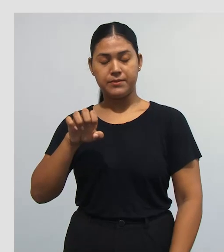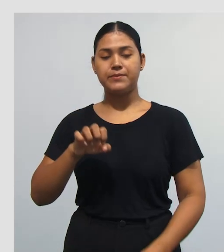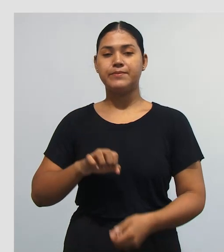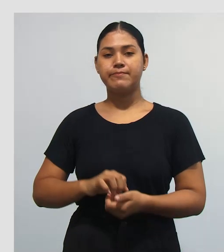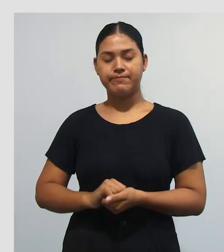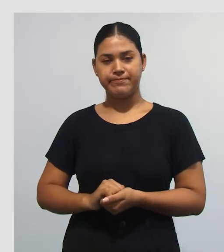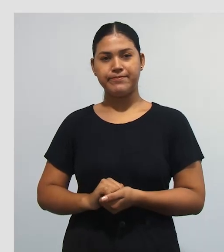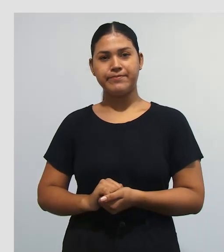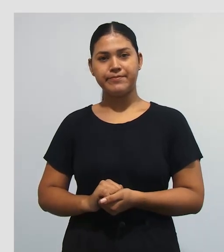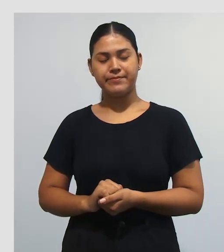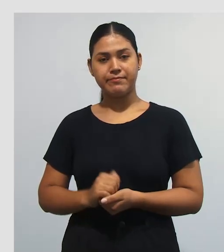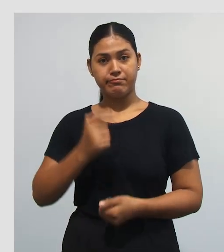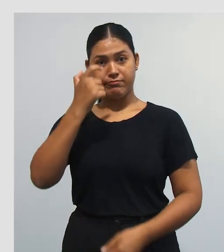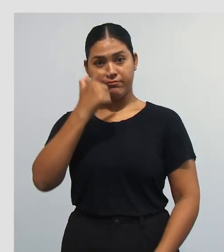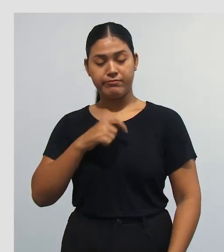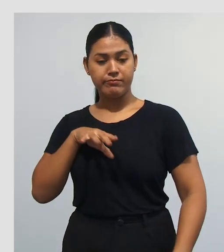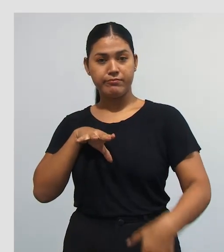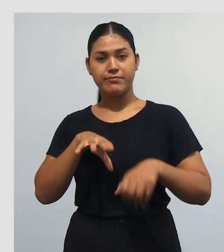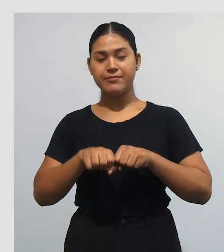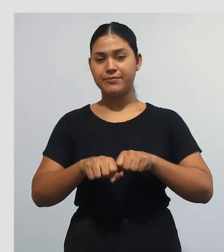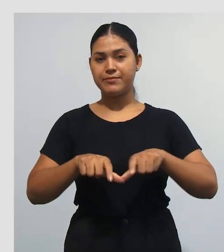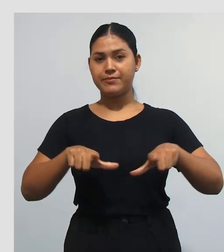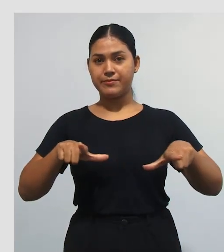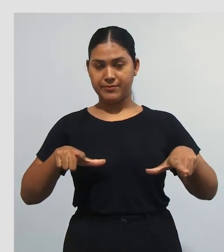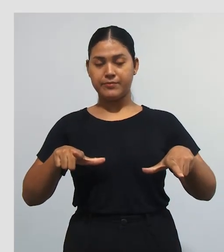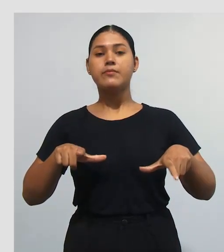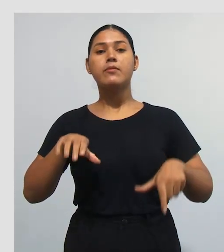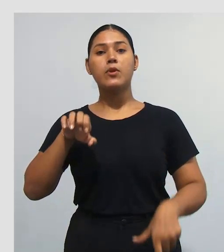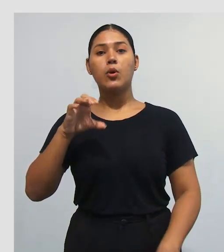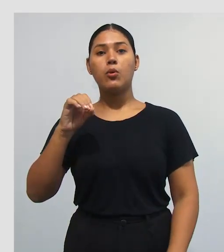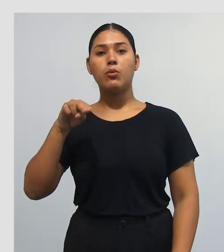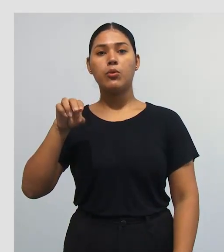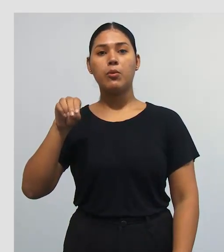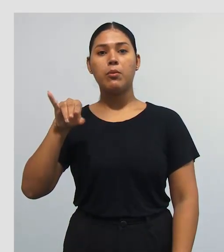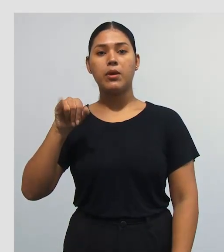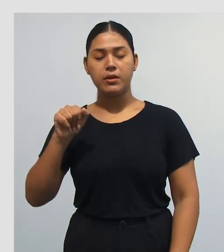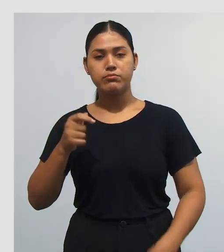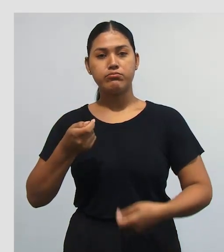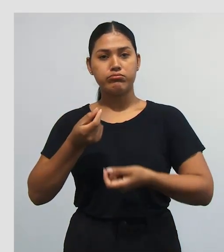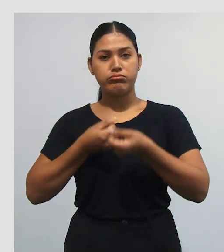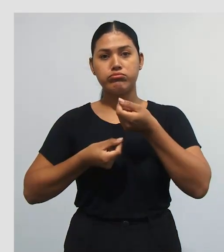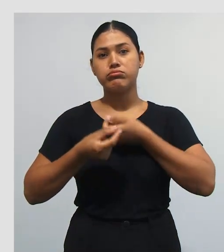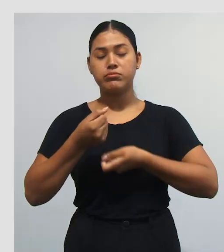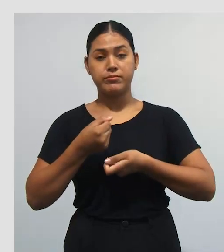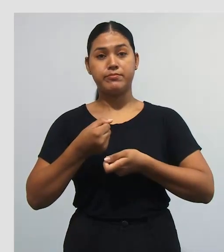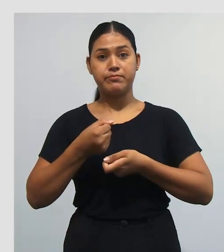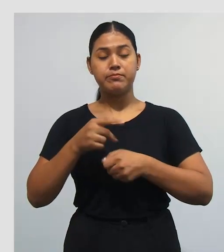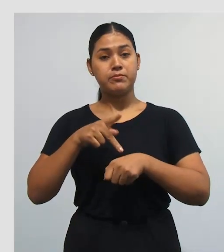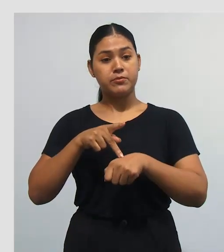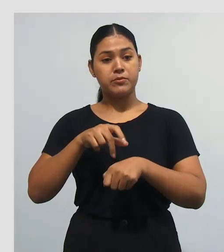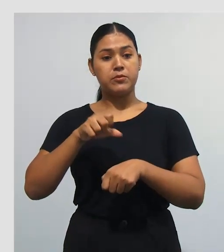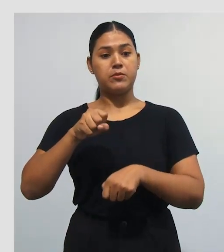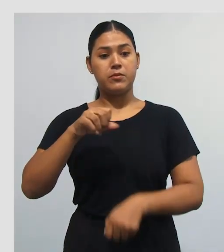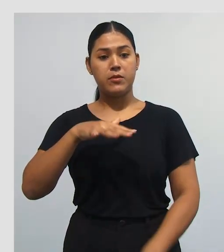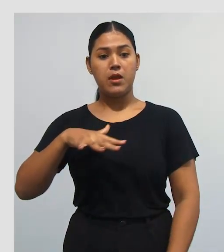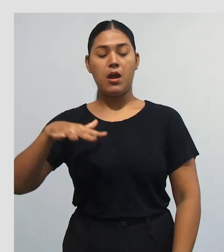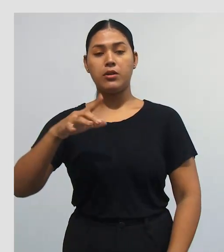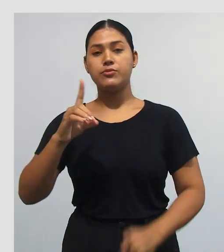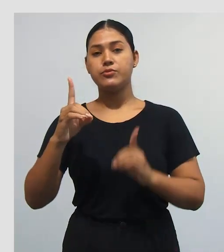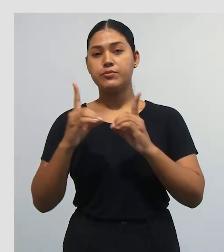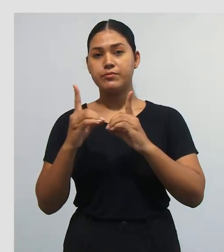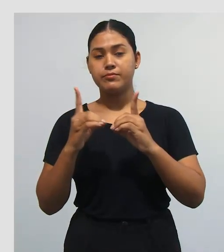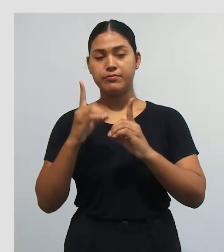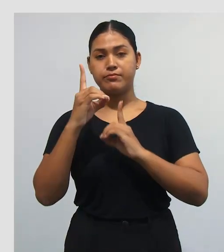apresentação, eu sou formada em Economia desde 2010 pela Universidade Federal do Paraná, especialista em Didática do Ensino Superior